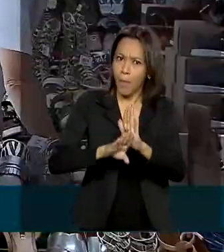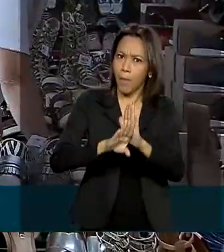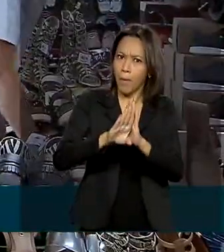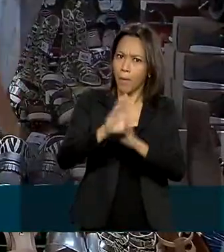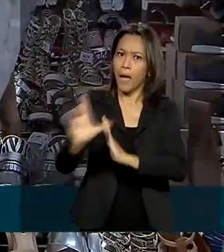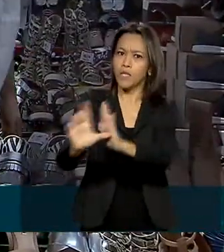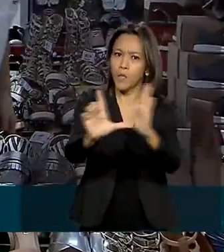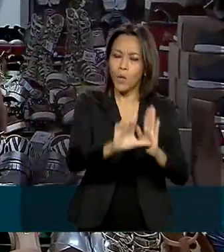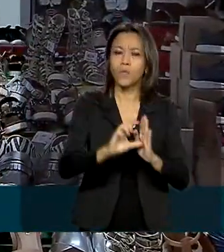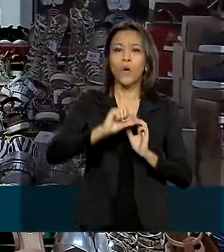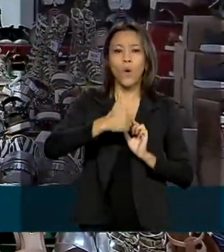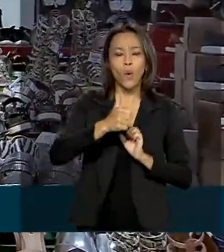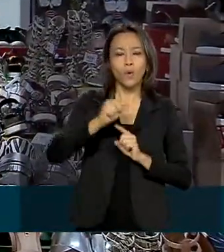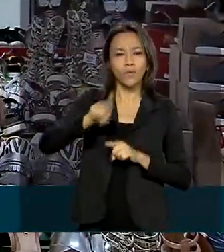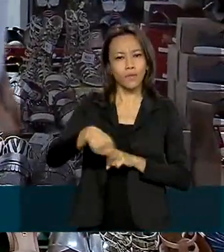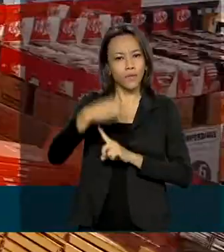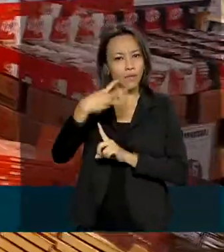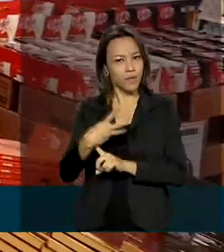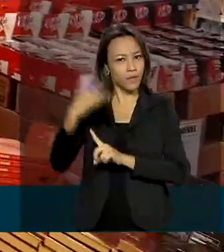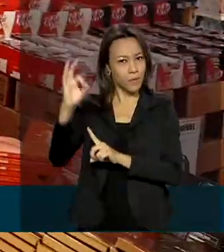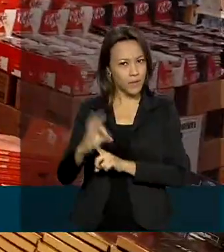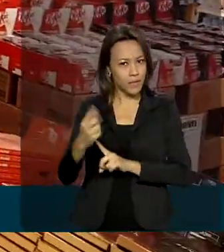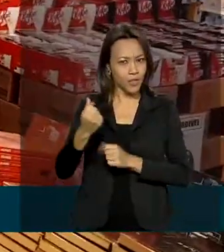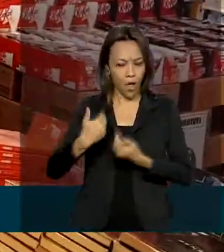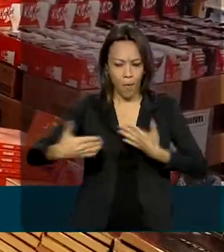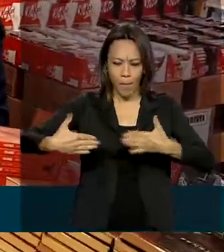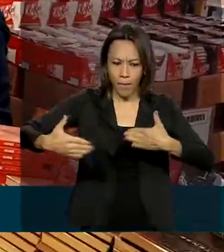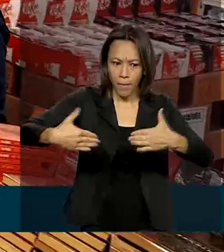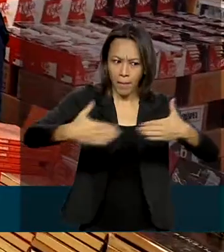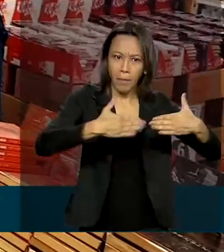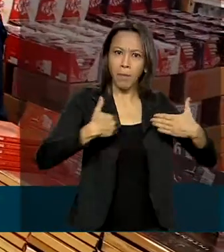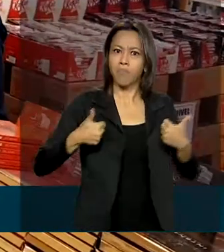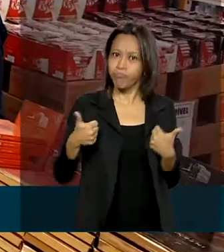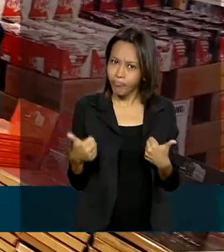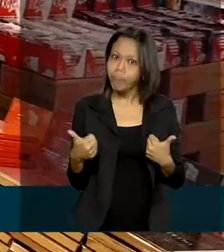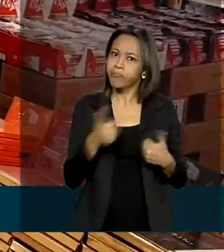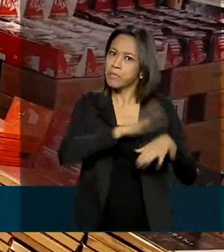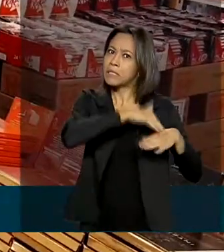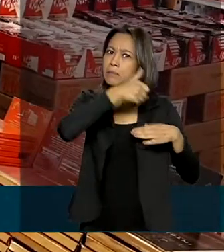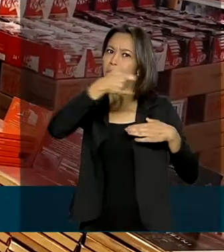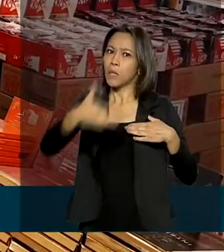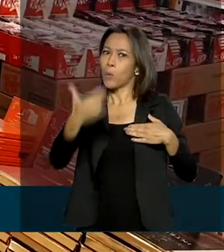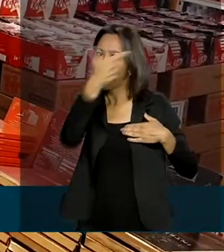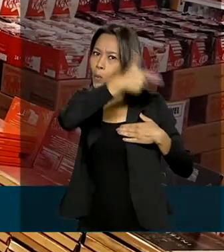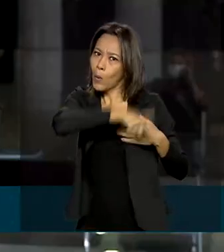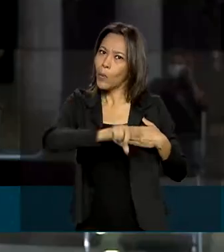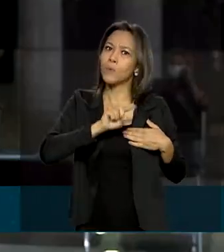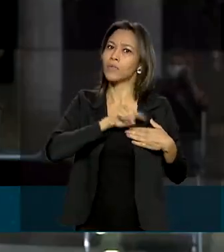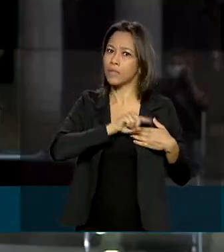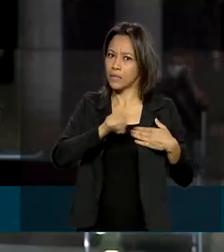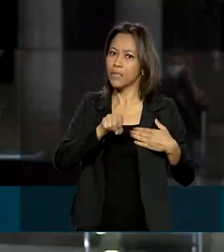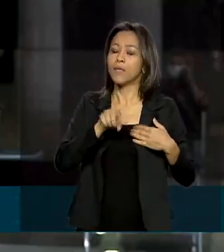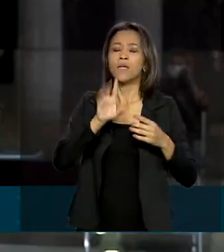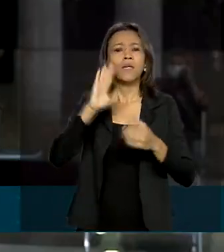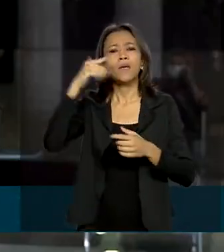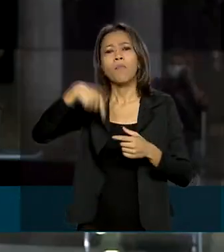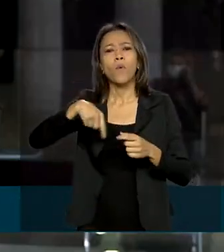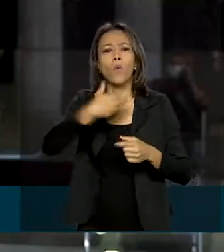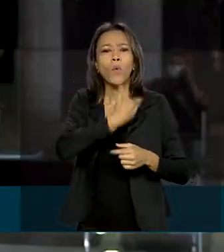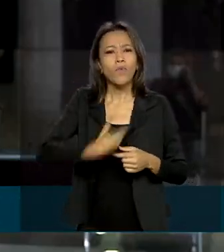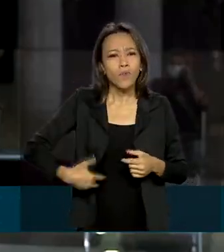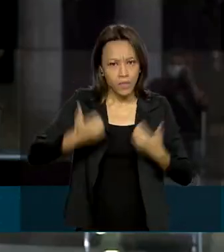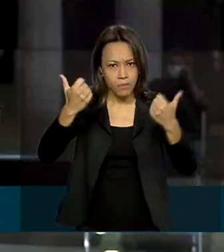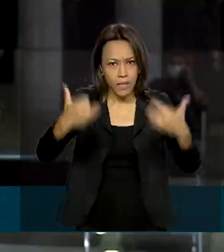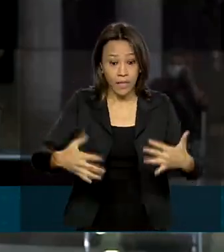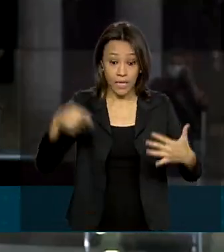,3% a mais de movimentações, segundo o levantamento da Cielo. A expectativa do governo é de que o evento em